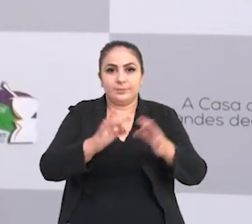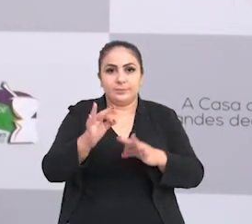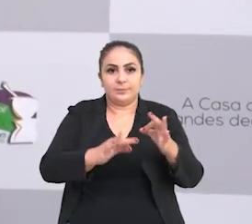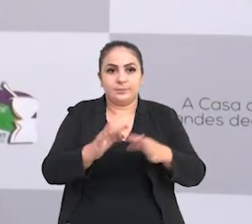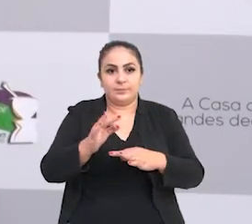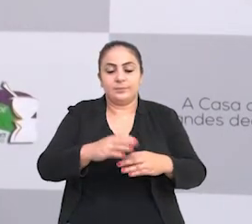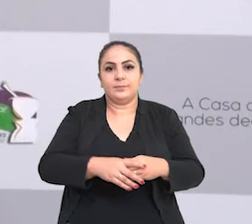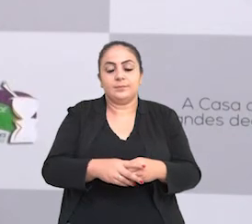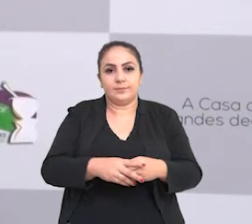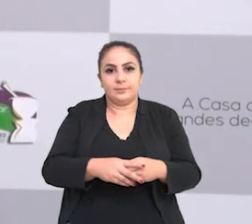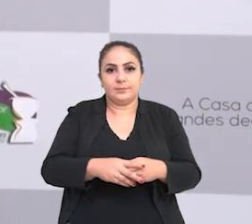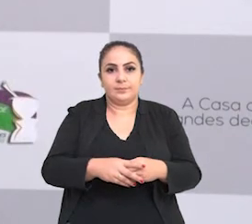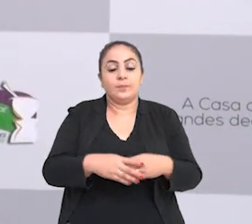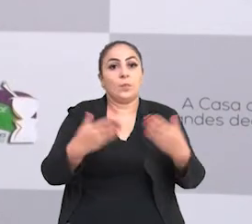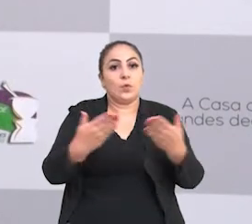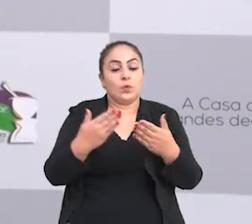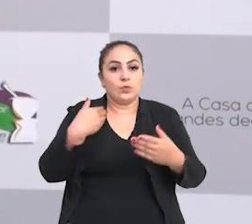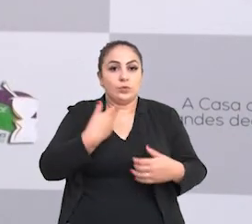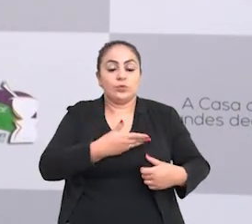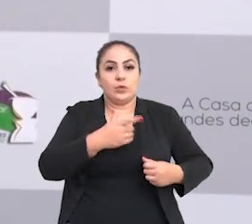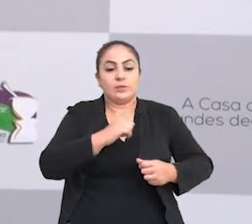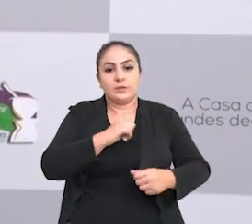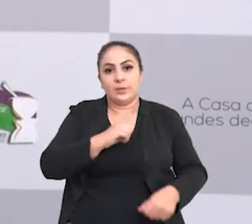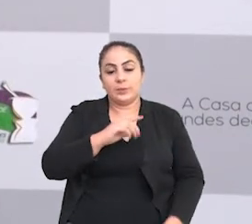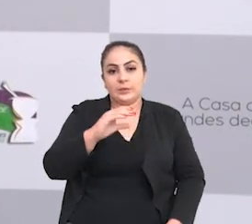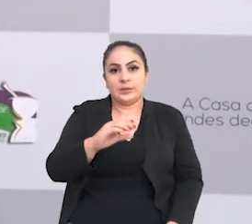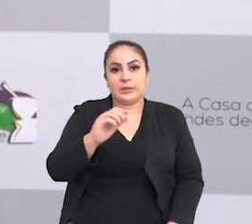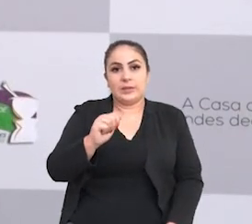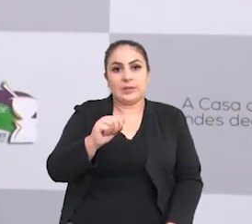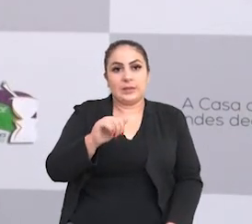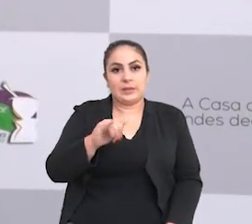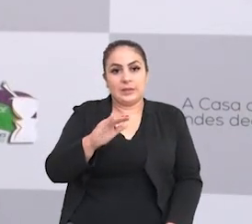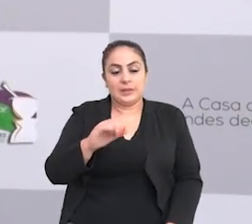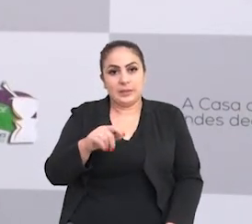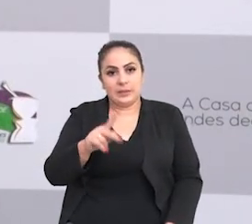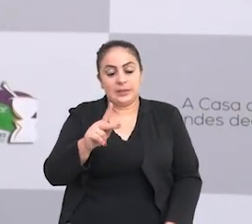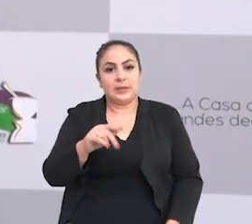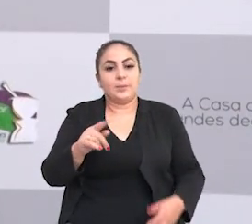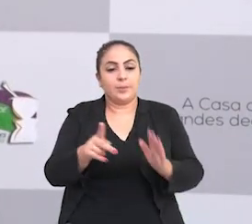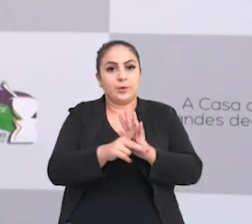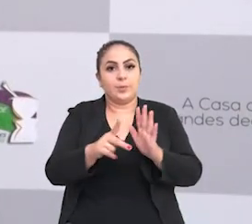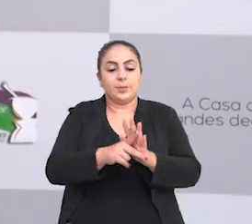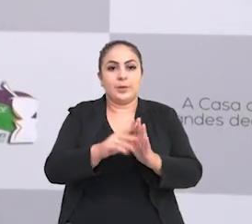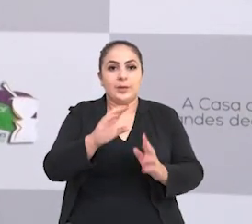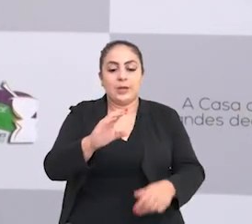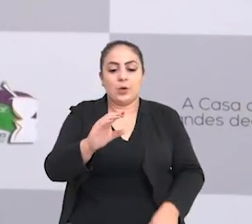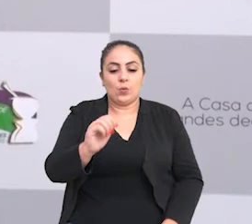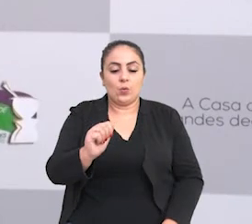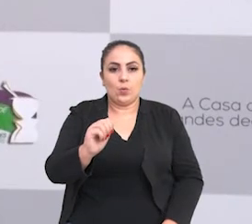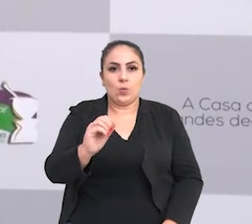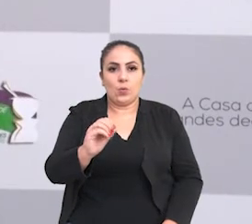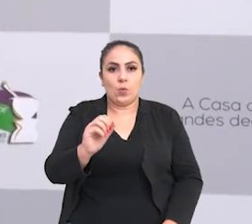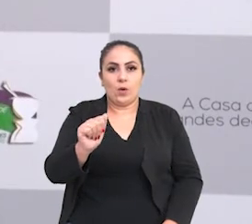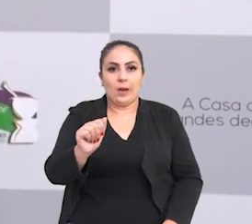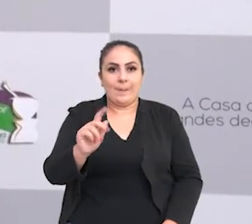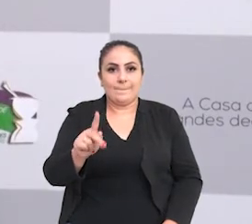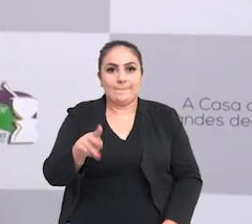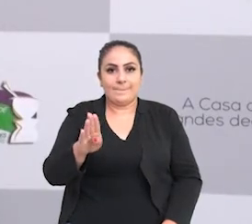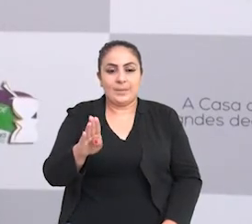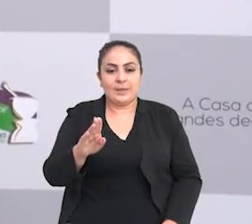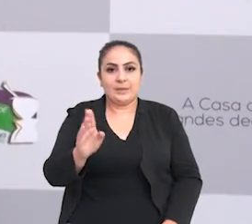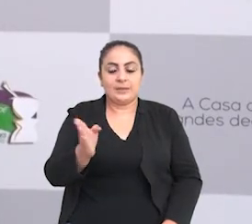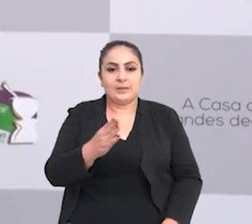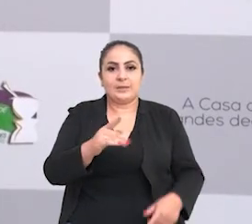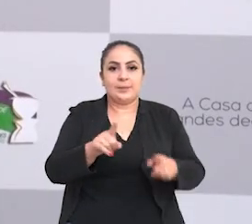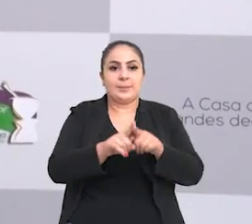projeto da escola cívico-militar. Hoje nós temos o CAIC, o CAIC da Quadsec, né, e a escola